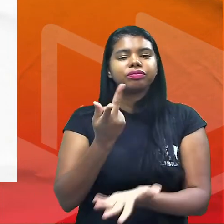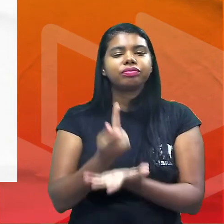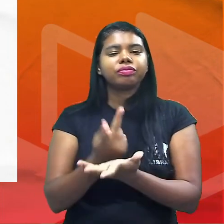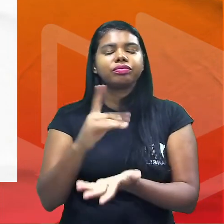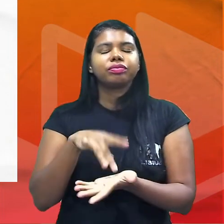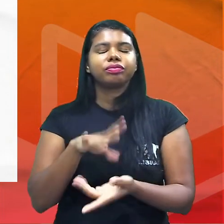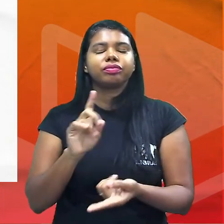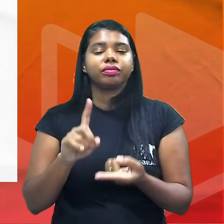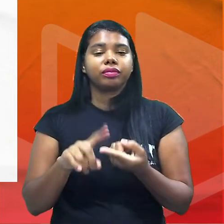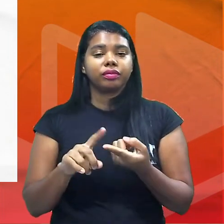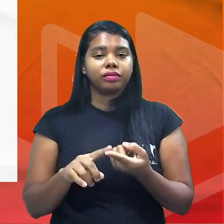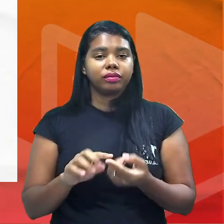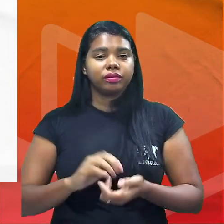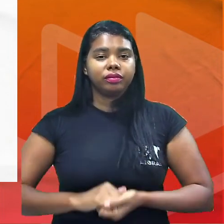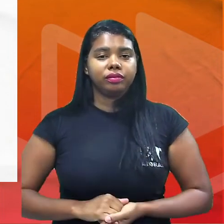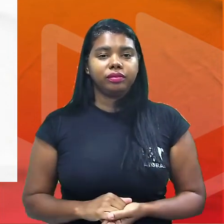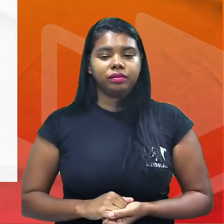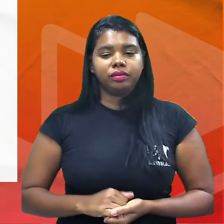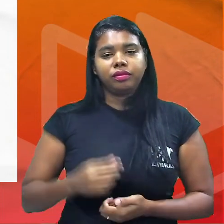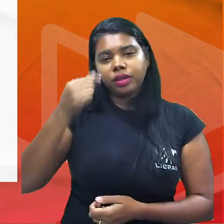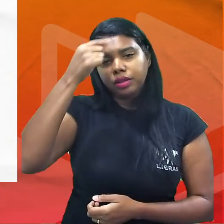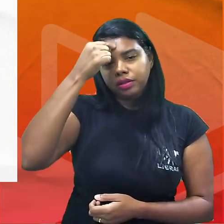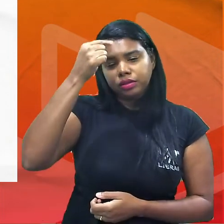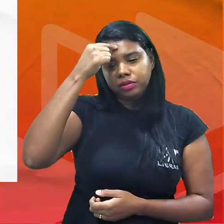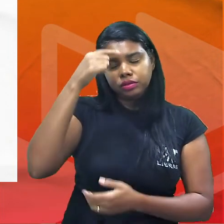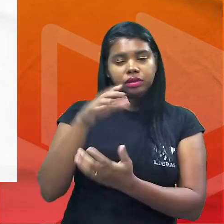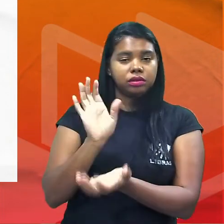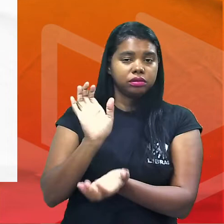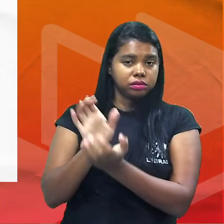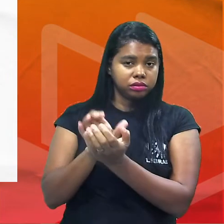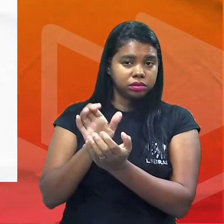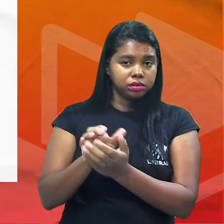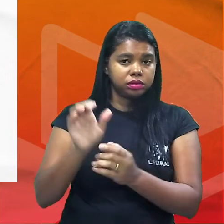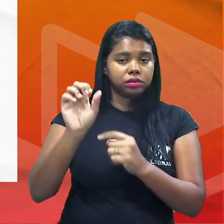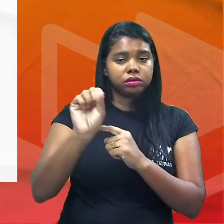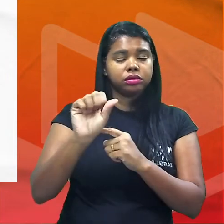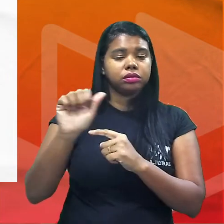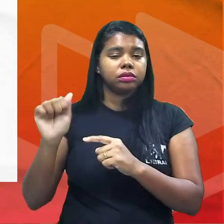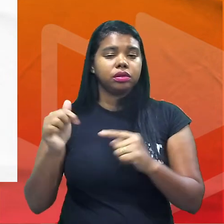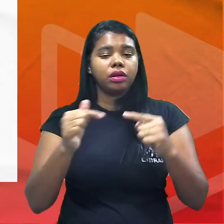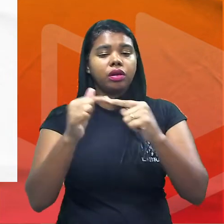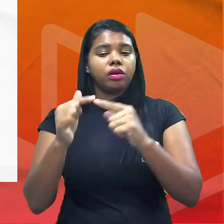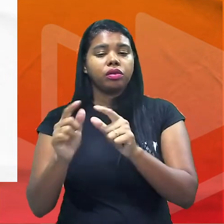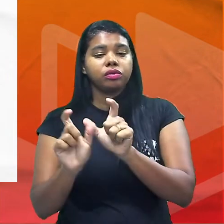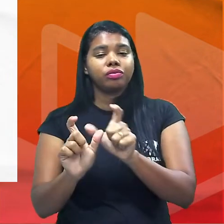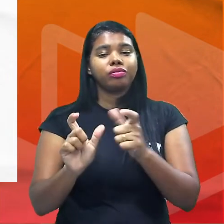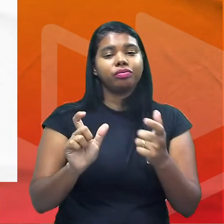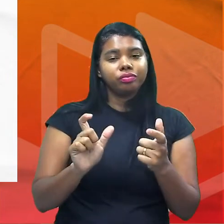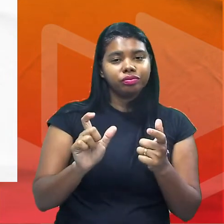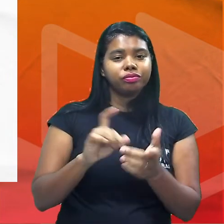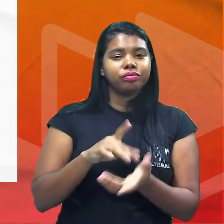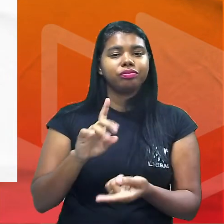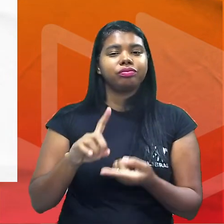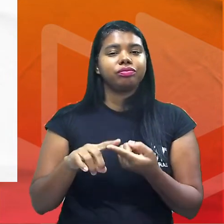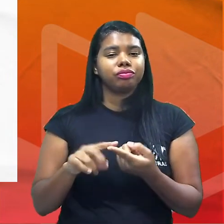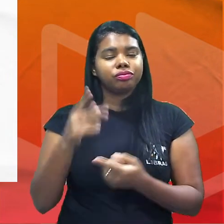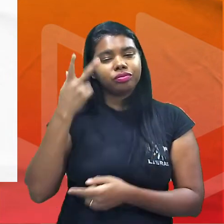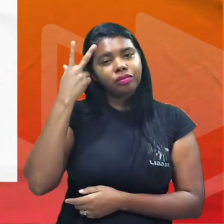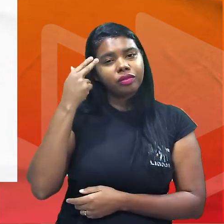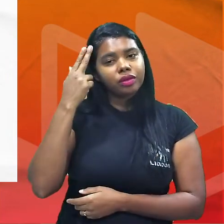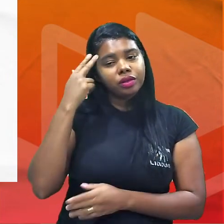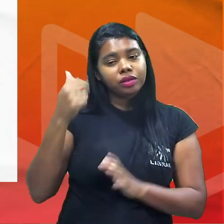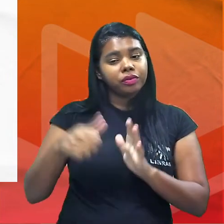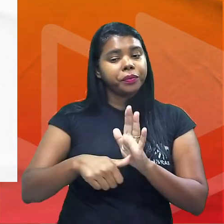muitas vezes a Universidade de Pernambuco em questões de concordância eles invertem o posicionamento normalmente vem